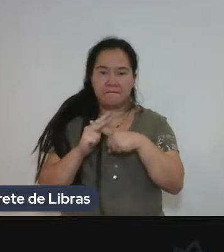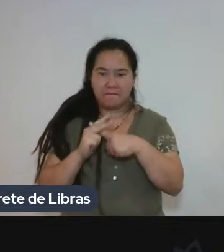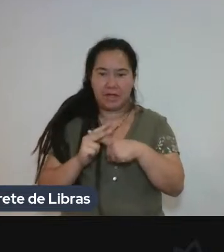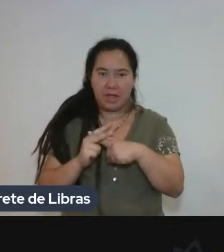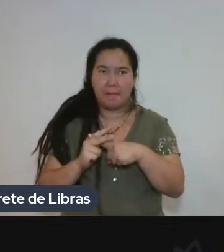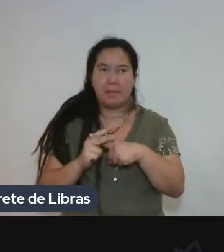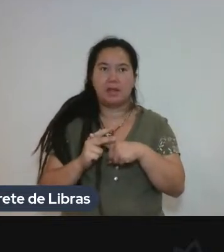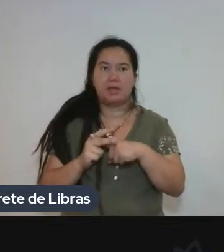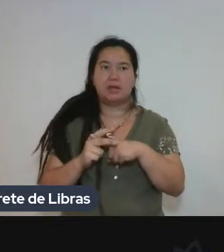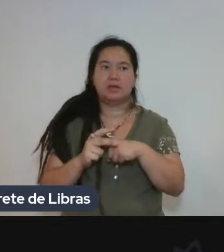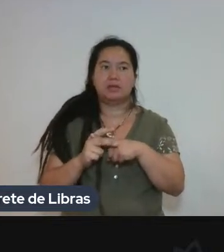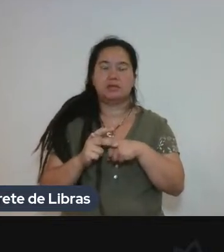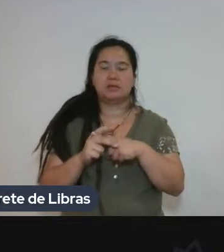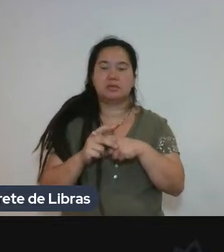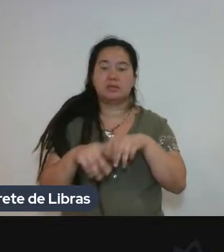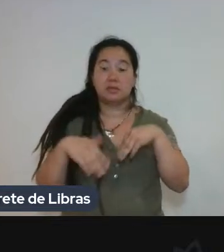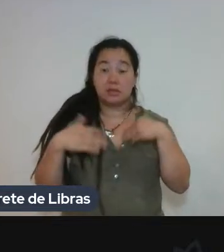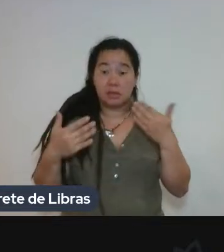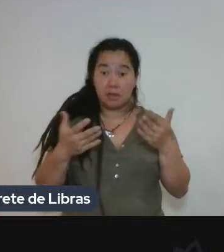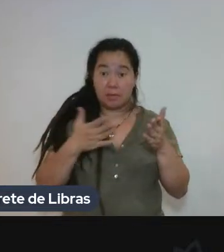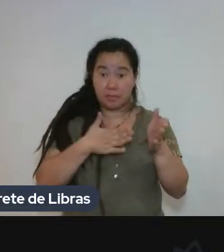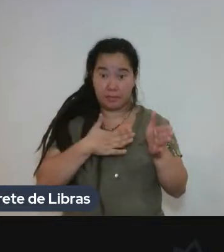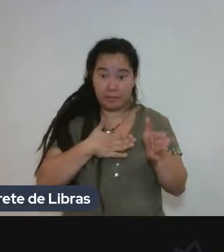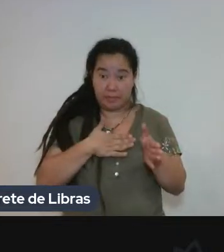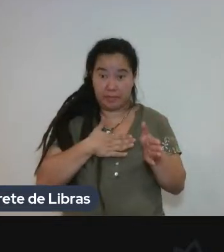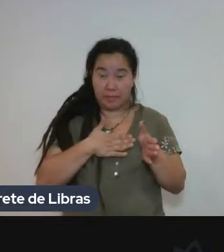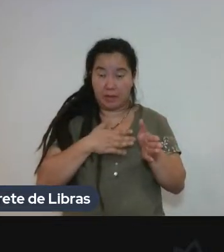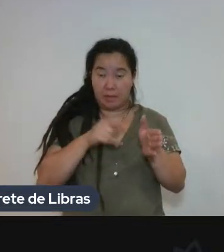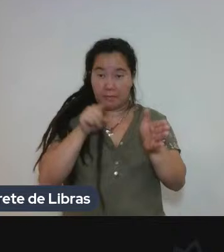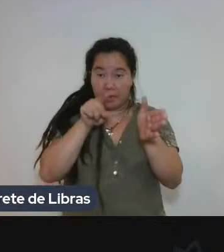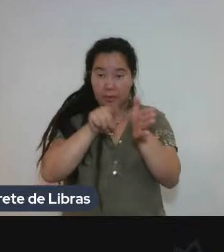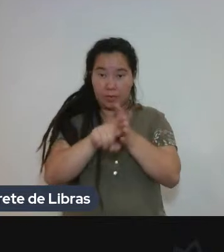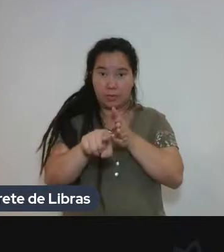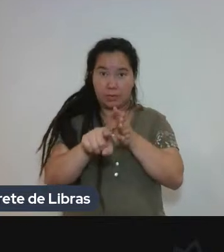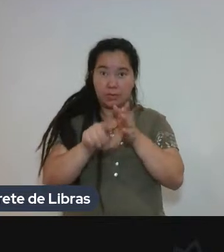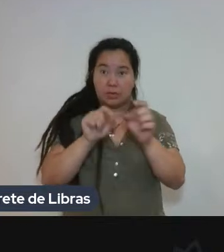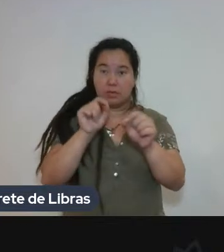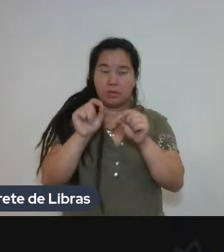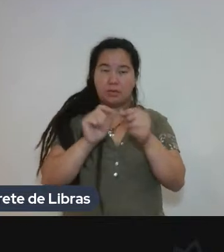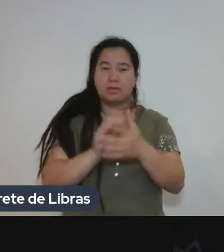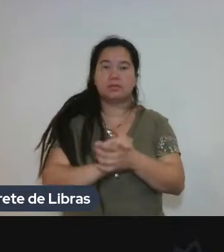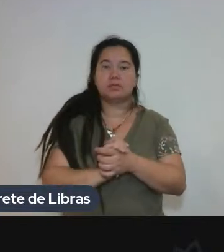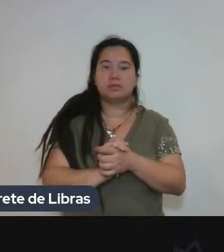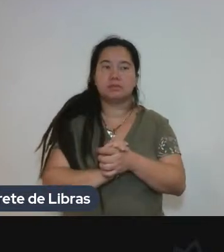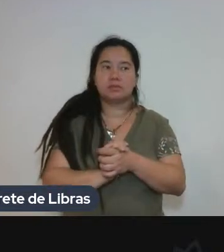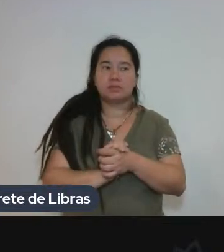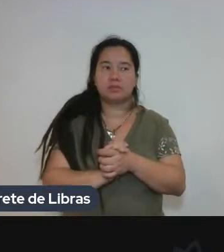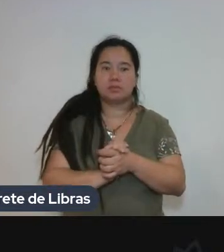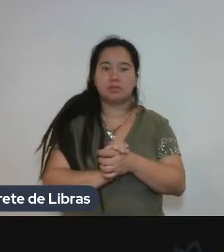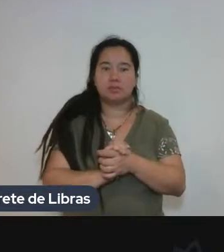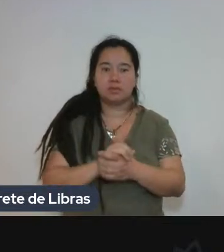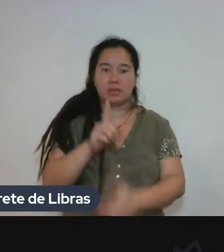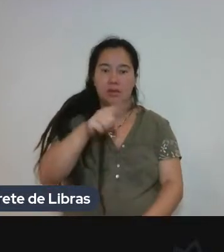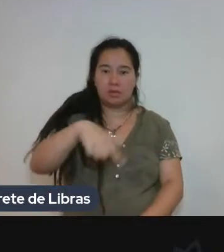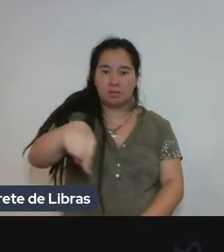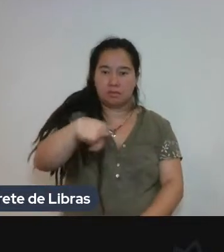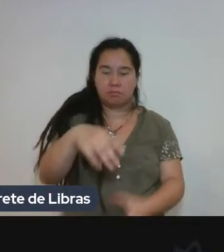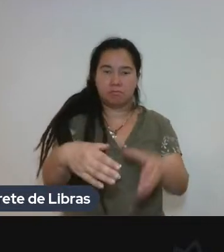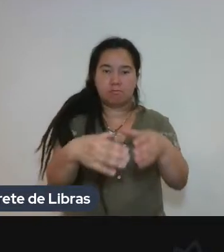E vocês têm algum resultado da parte dos usuários desses